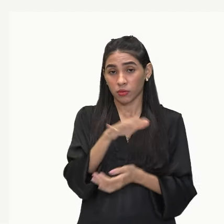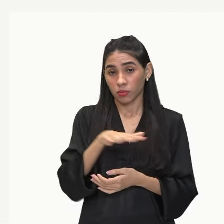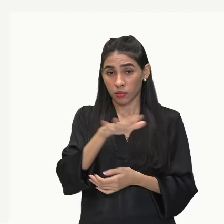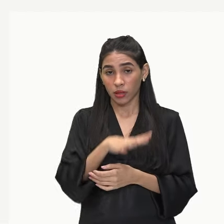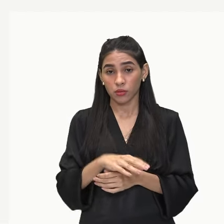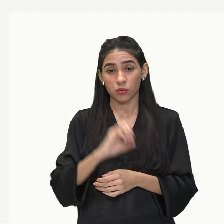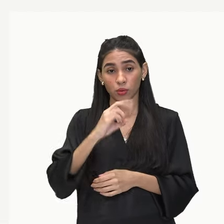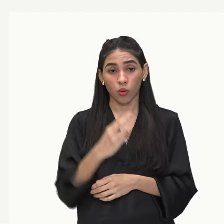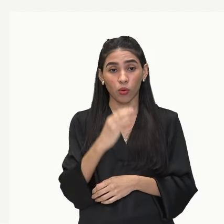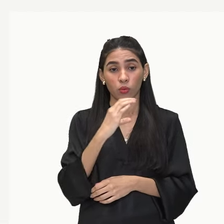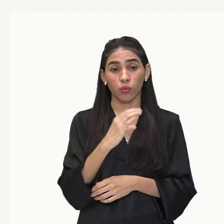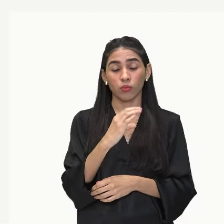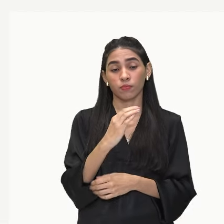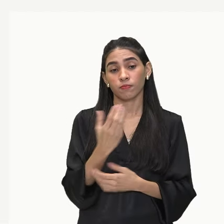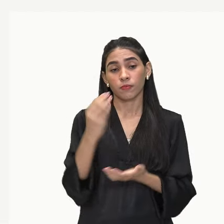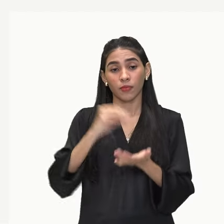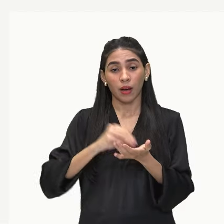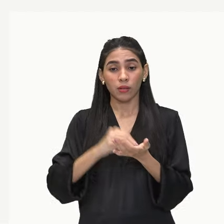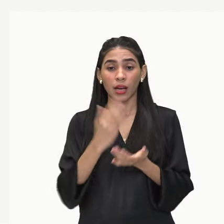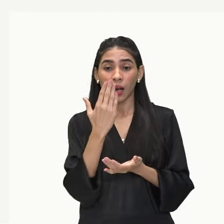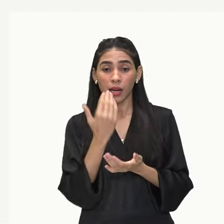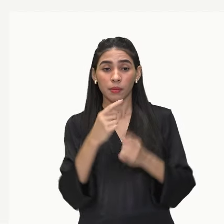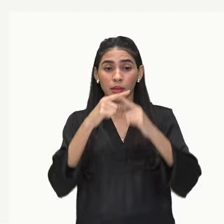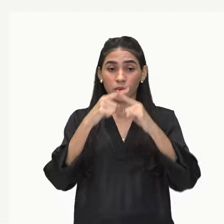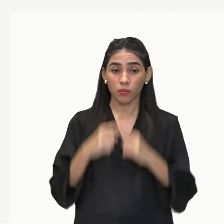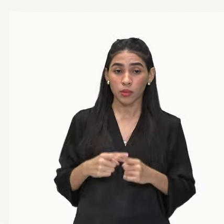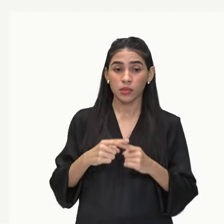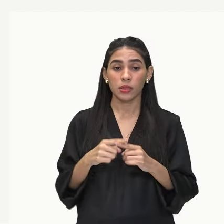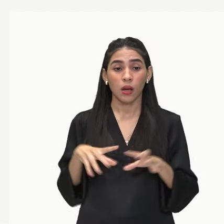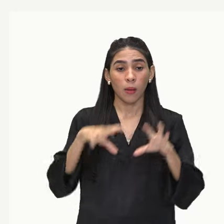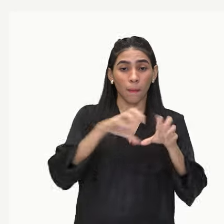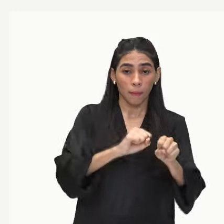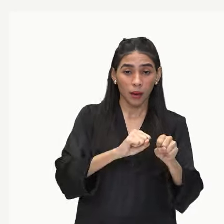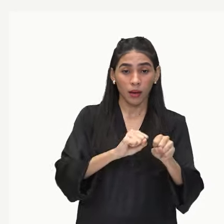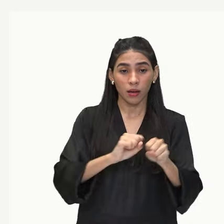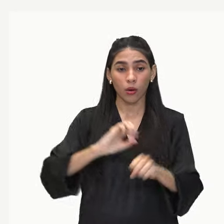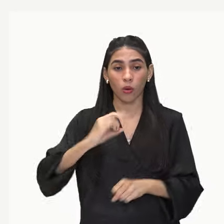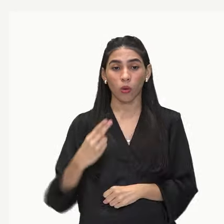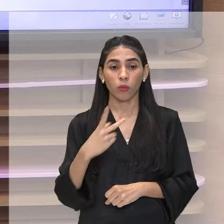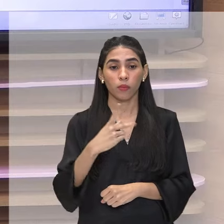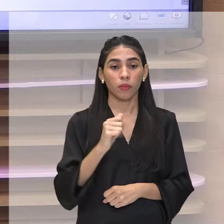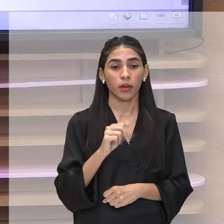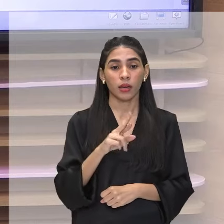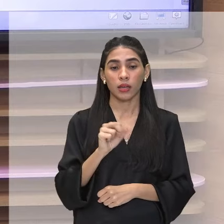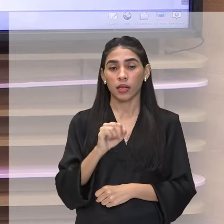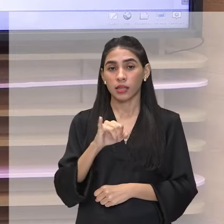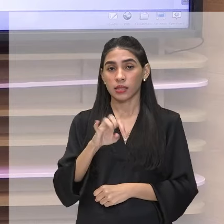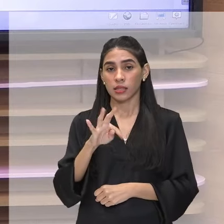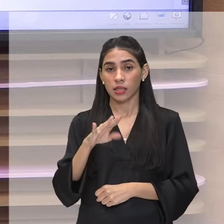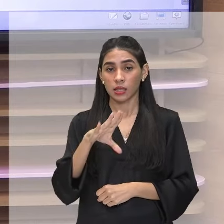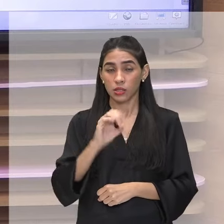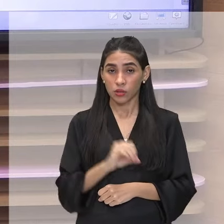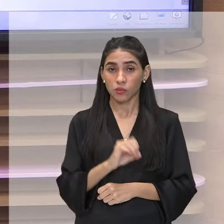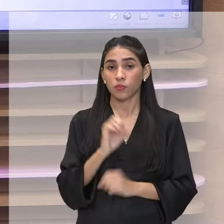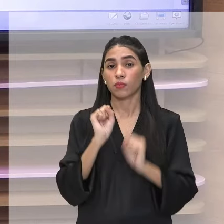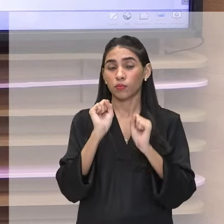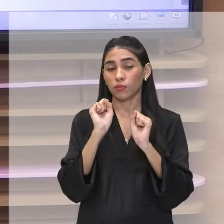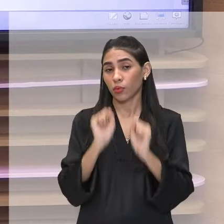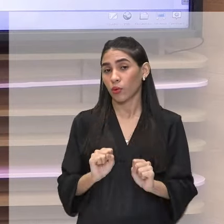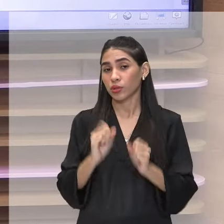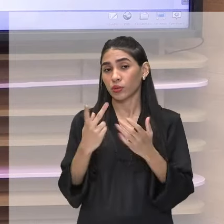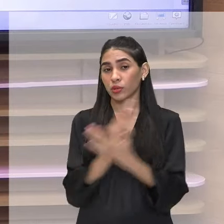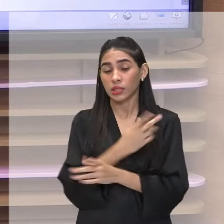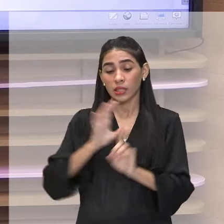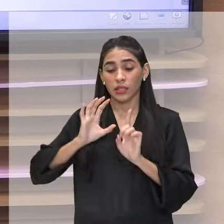Clímax, falta de alimento, competição, parasitismo ou predação. Tá? Então, esses fatores aqui podem limitar